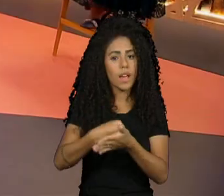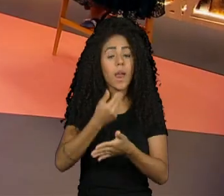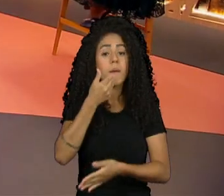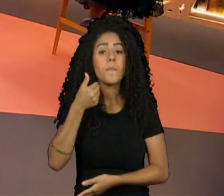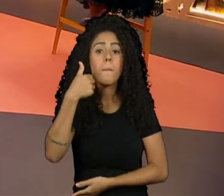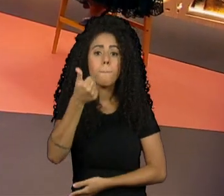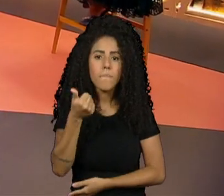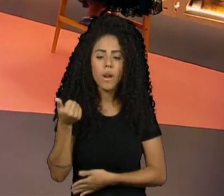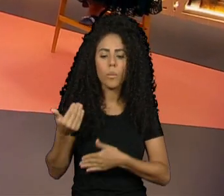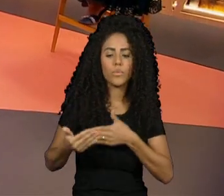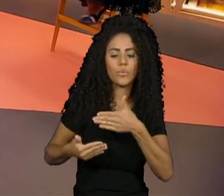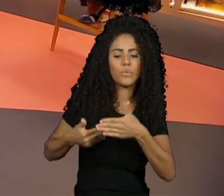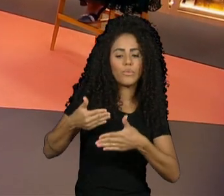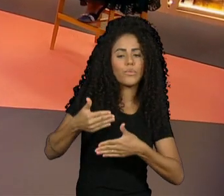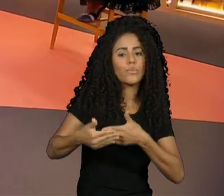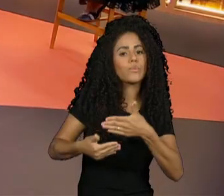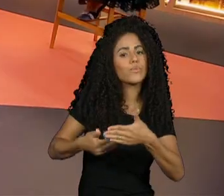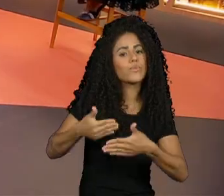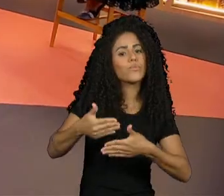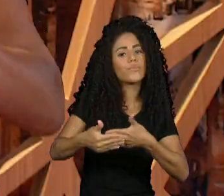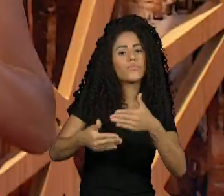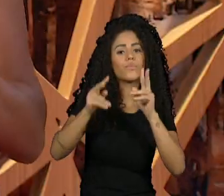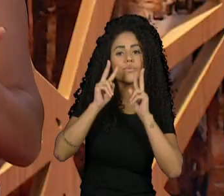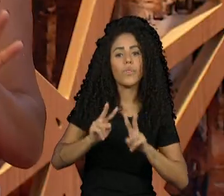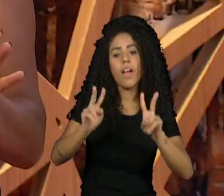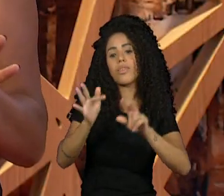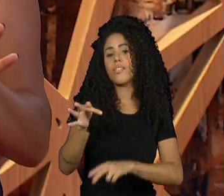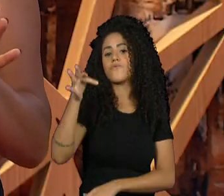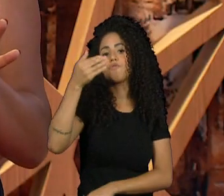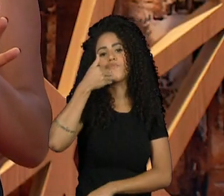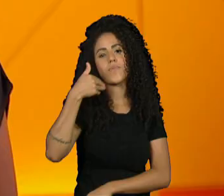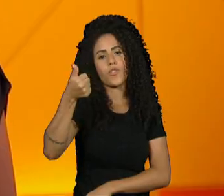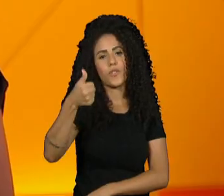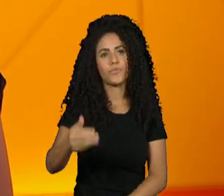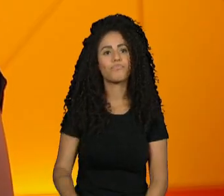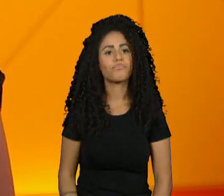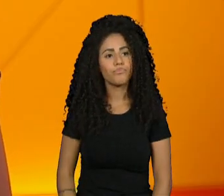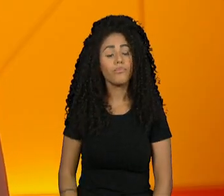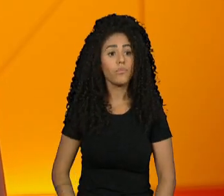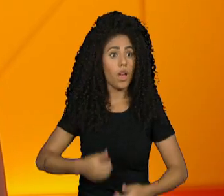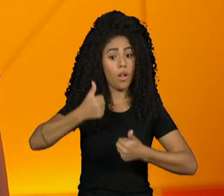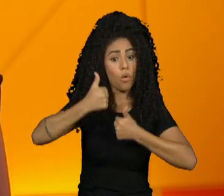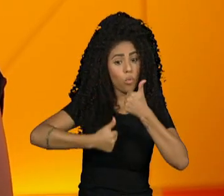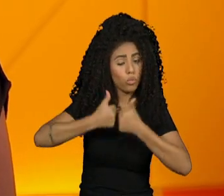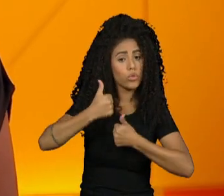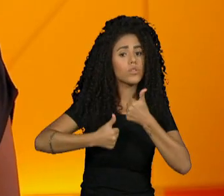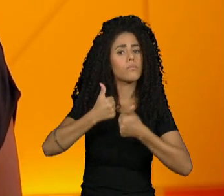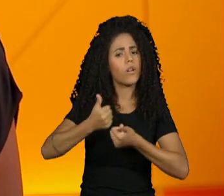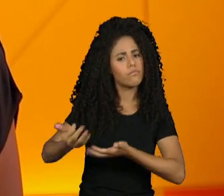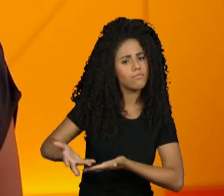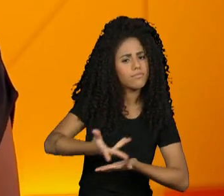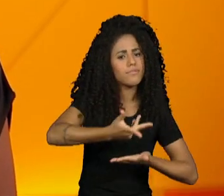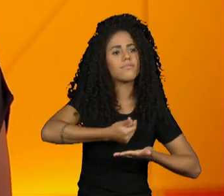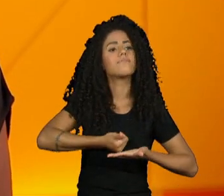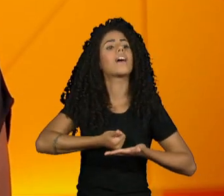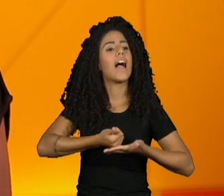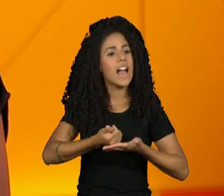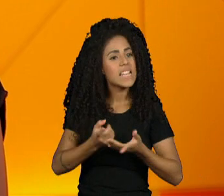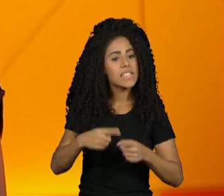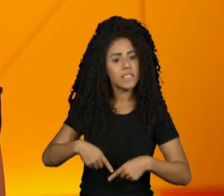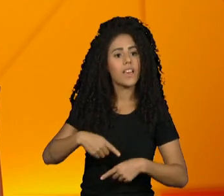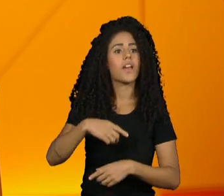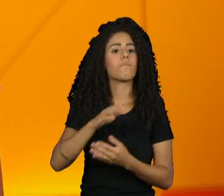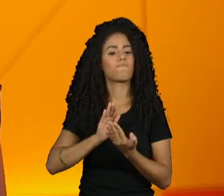entender que esse movimento é para frente. Não dá para voltar mais. O esporte é uma atividade que acolhe e empodera, mas as pessoas trans